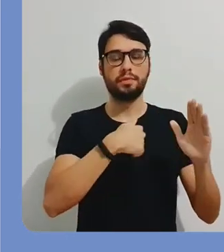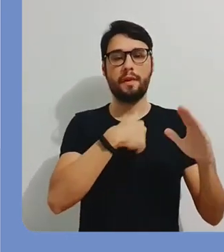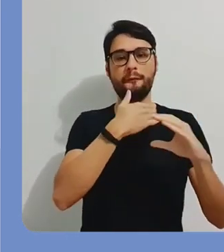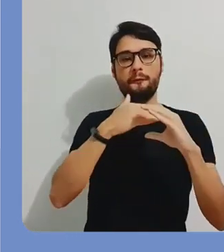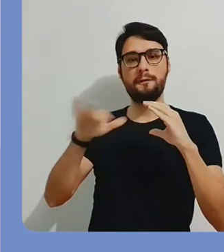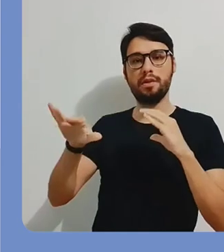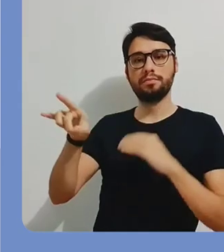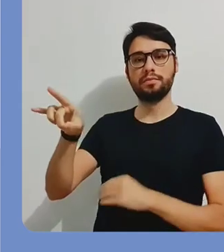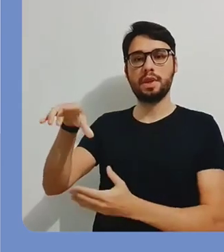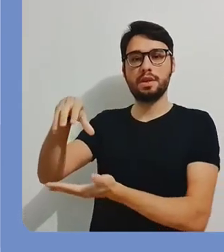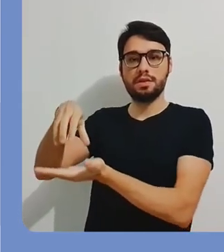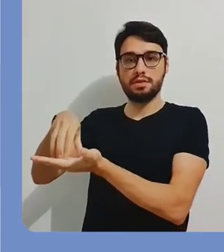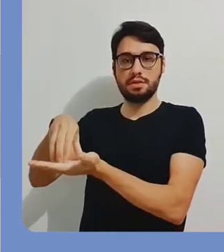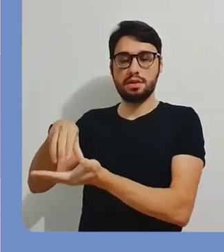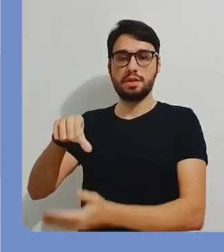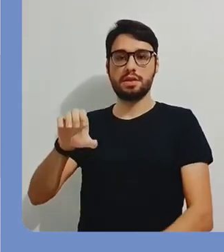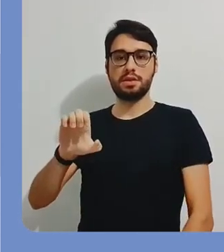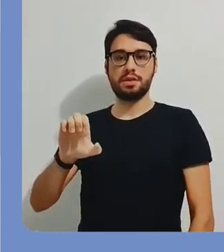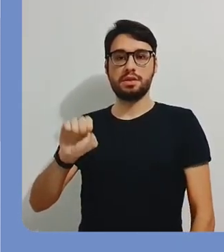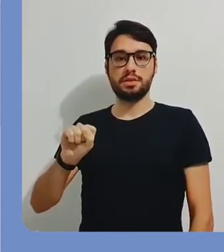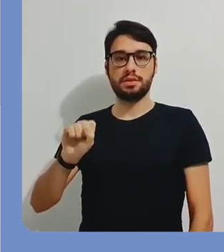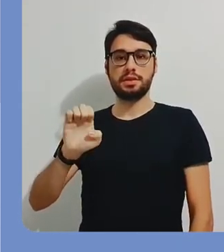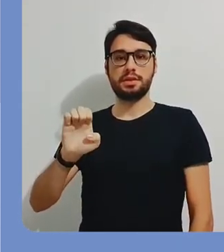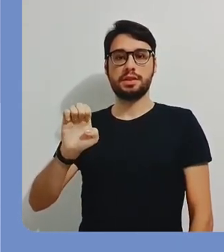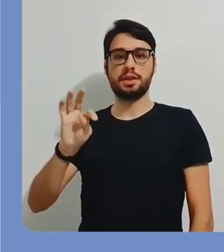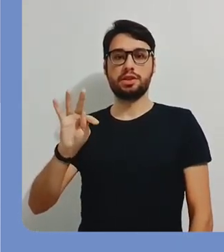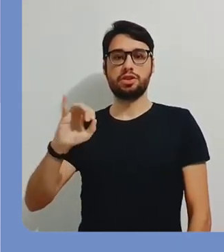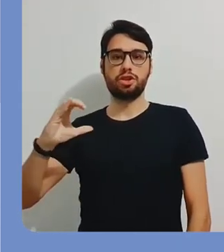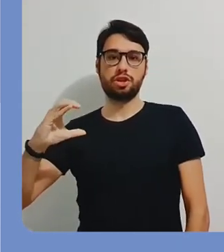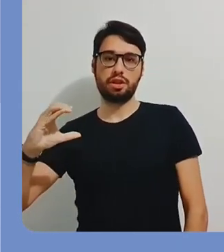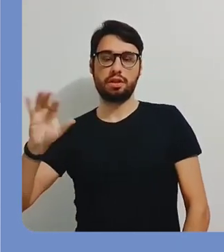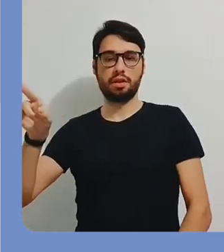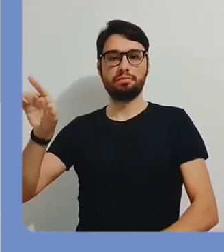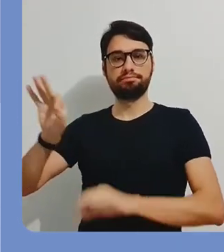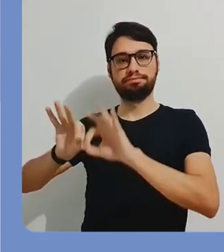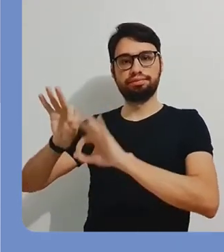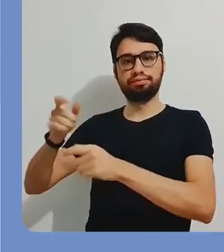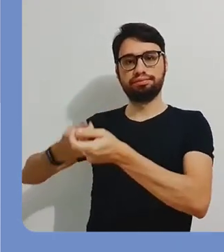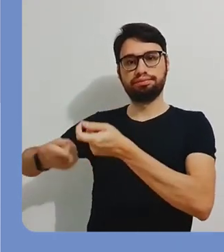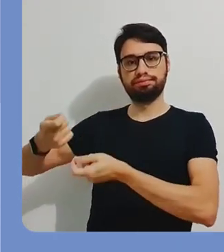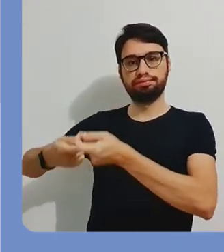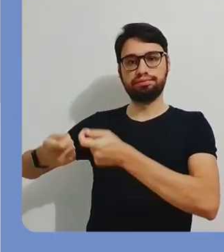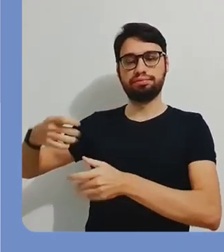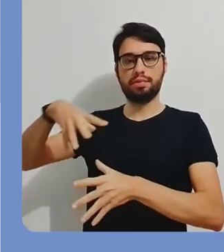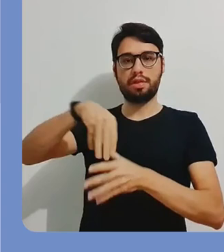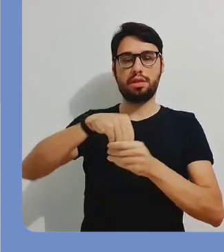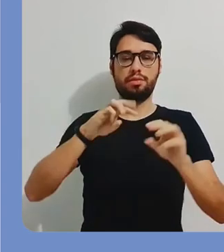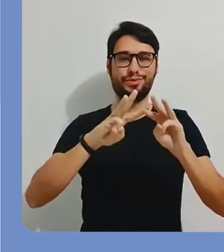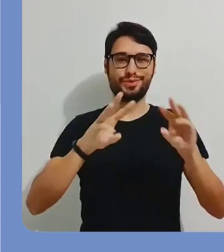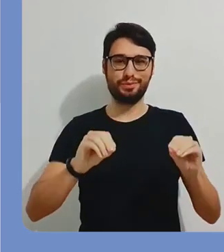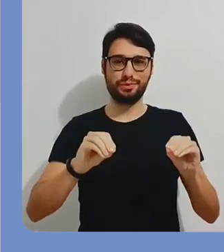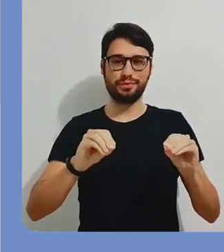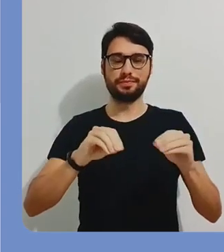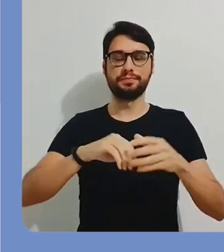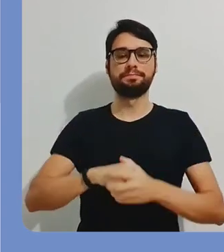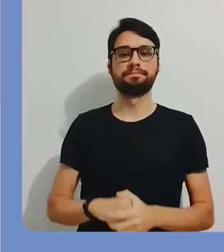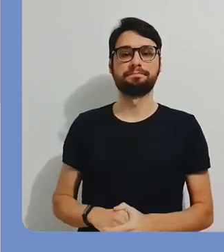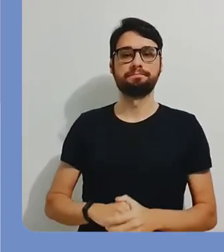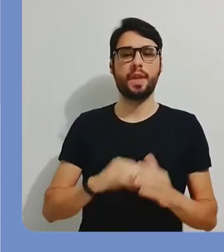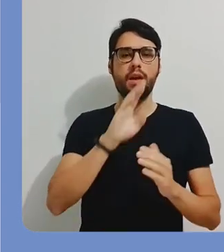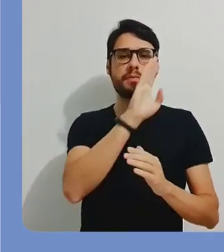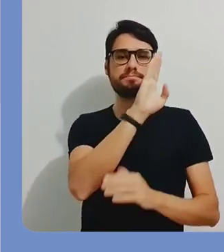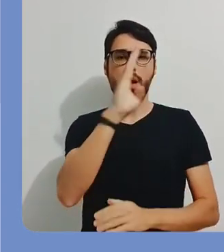mudanças. Pronto, o seu formulário vai ser entregue para a CETIC, que é responsável pelo monitoramento